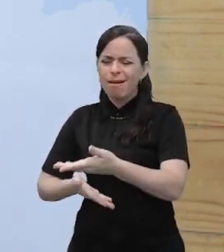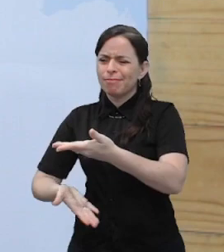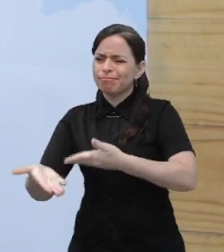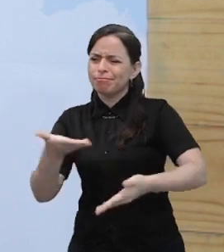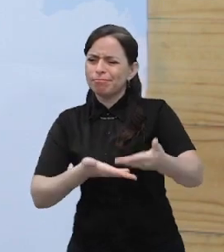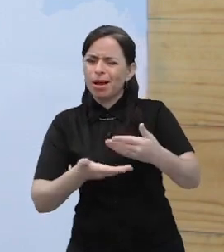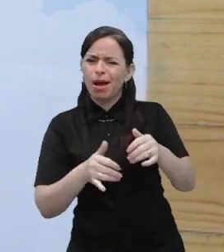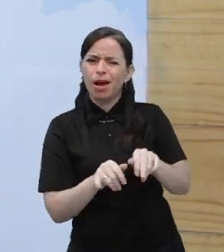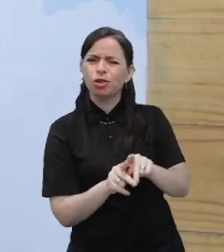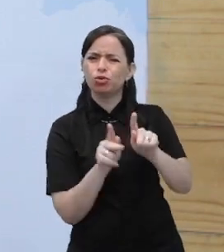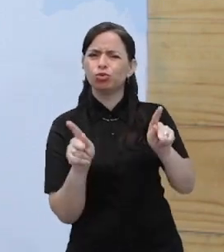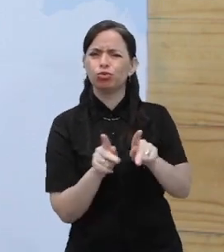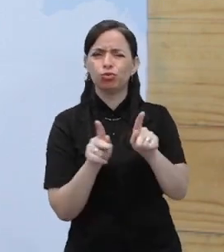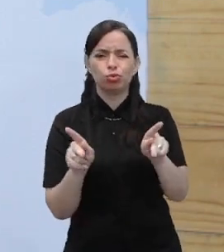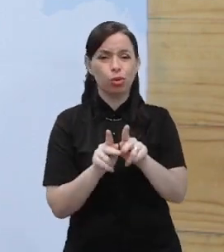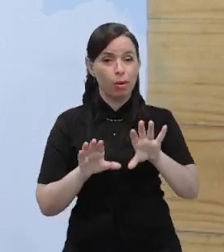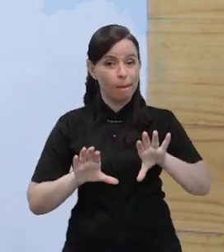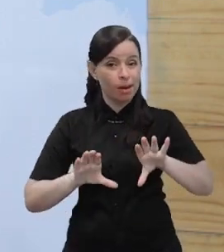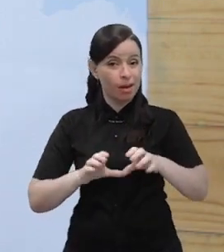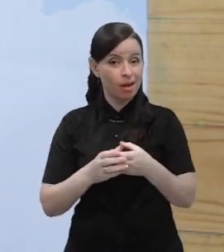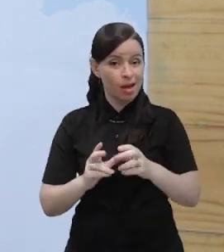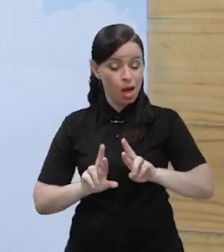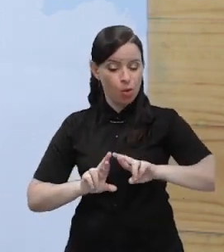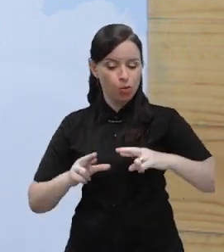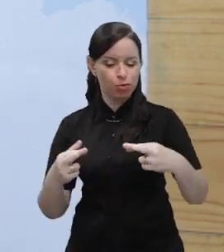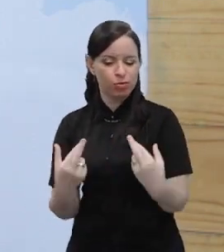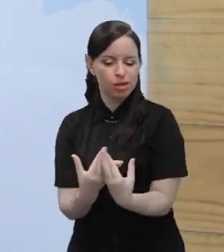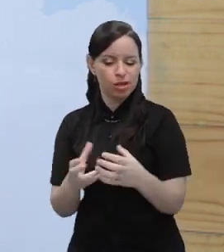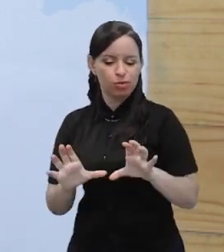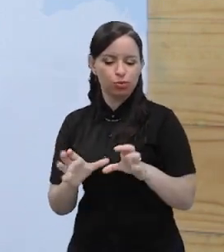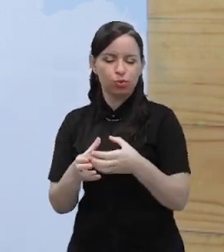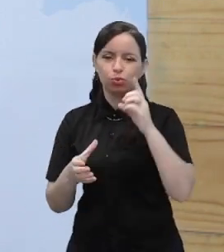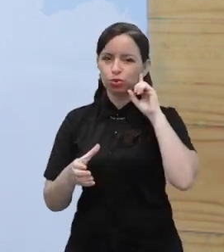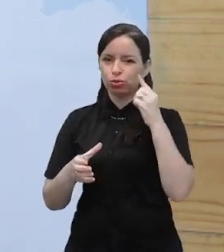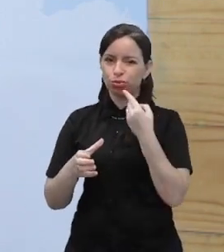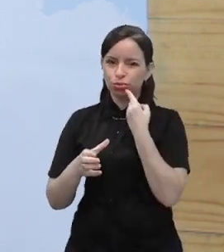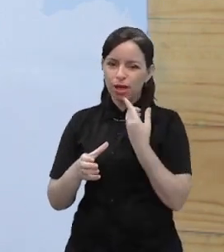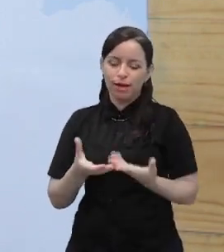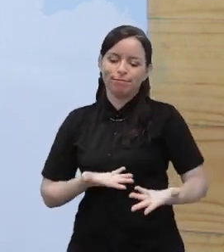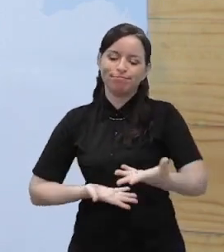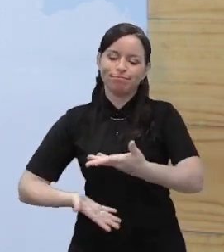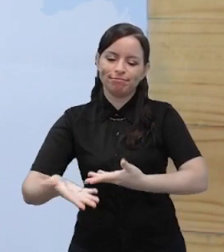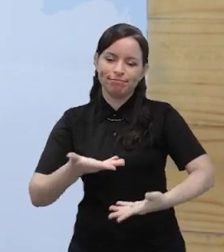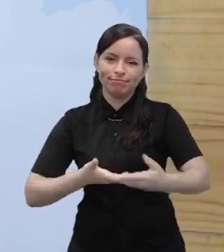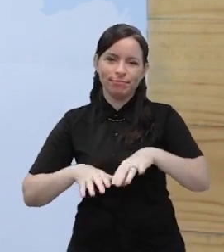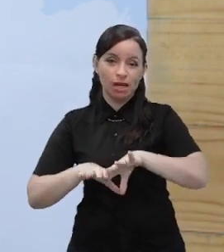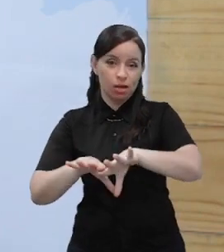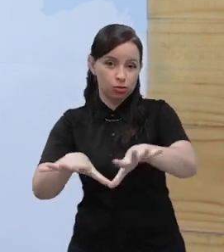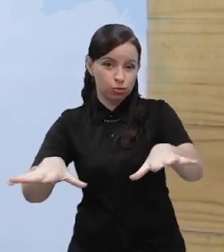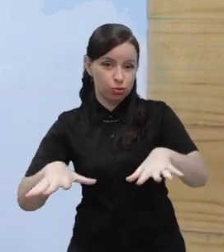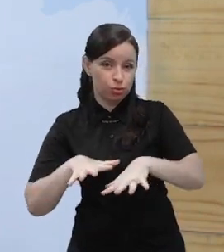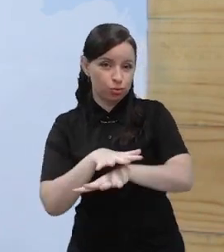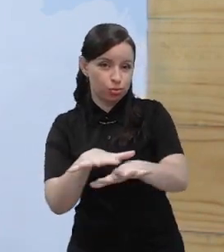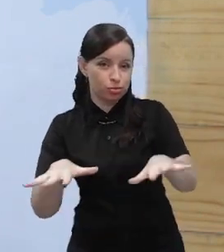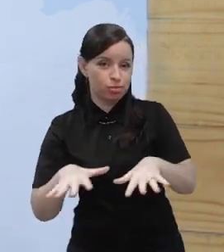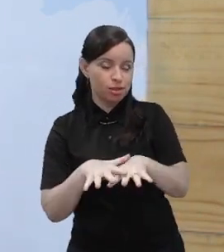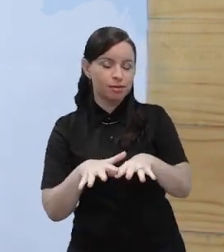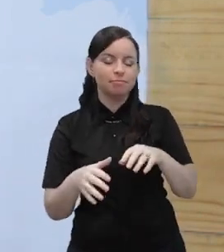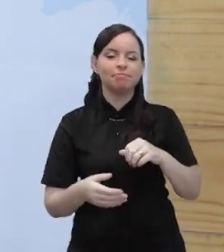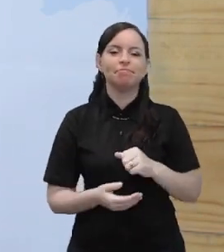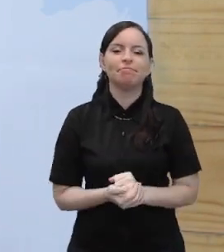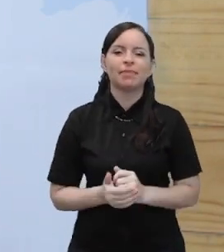shoppings. Então são comunidades surdas que ocupam os grandes centros urbanos. E aí tem uma participação